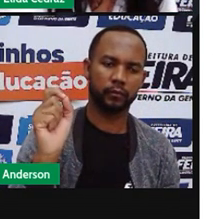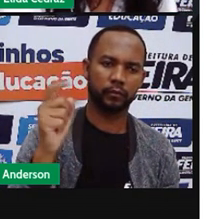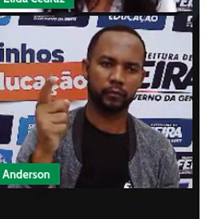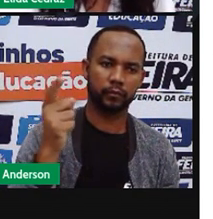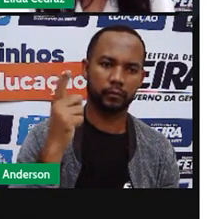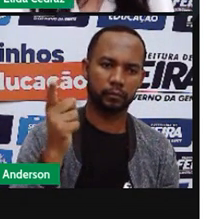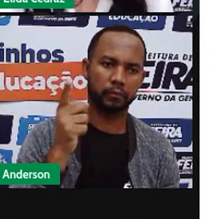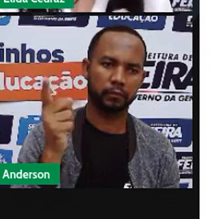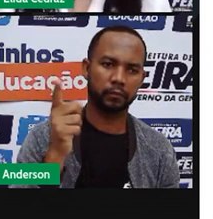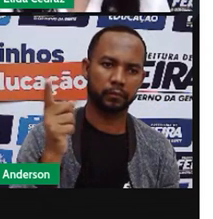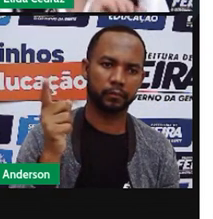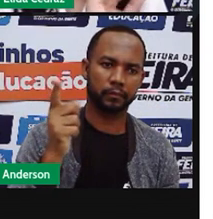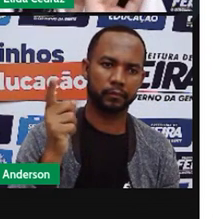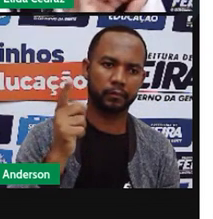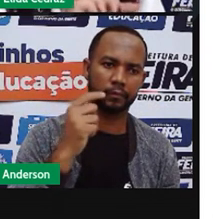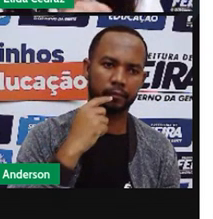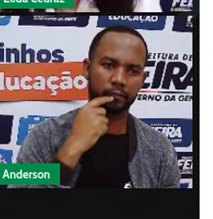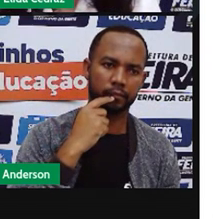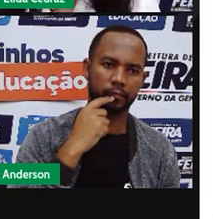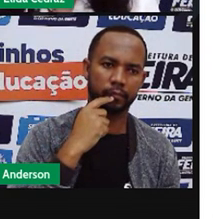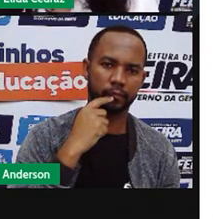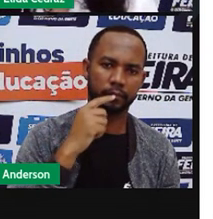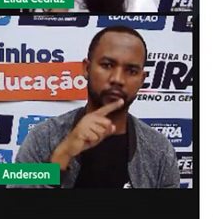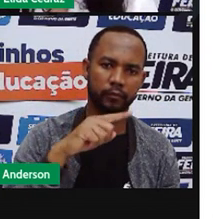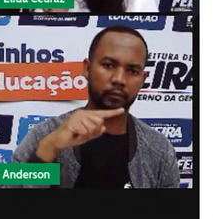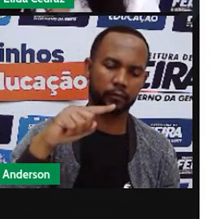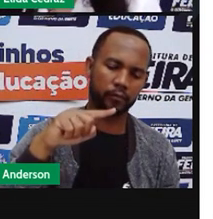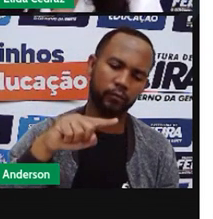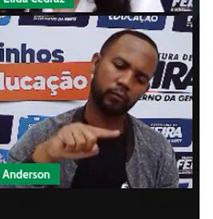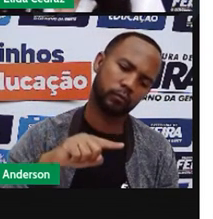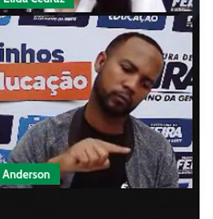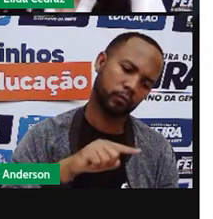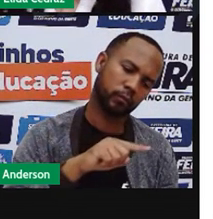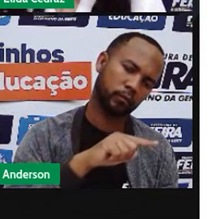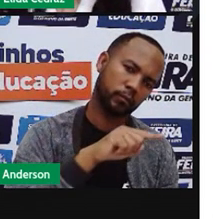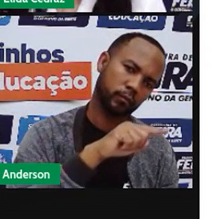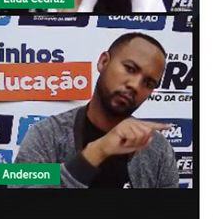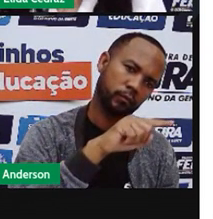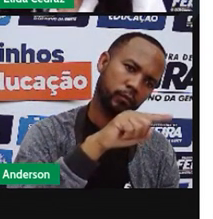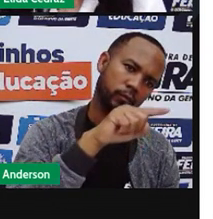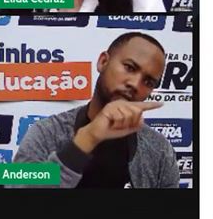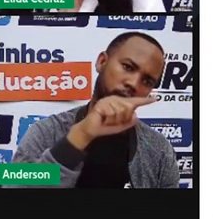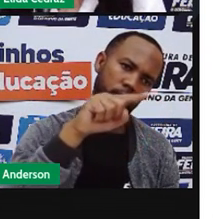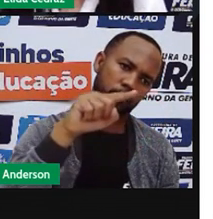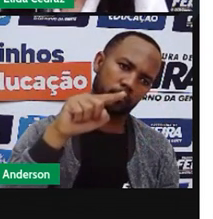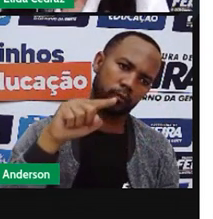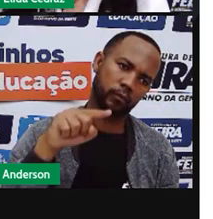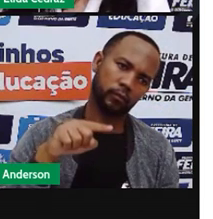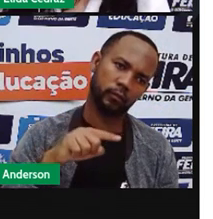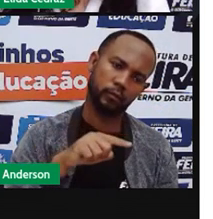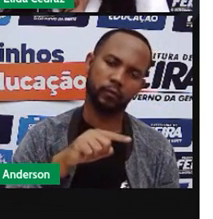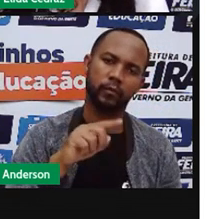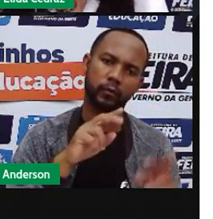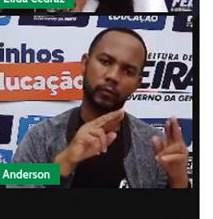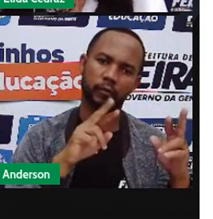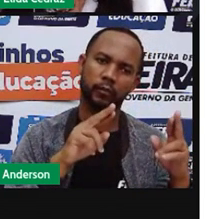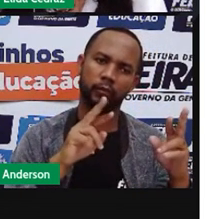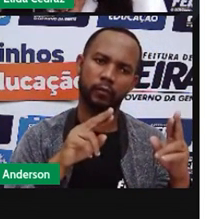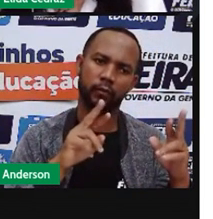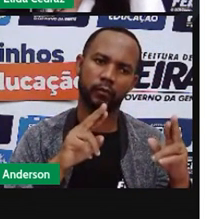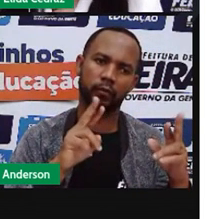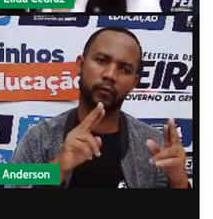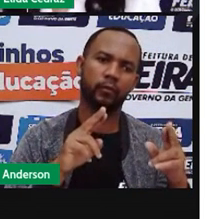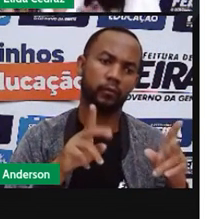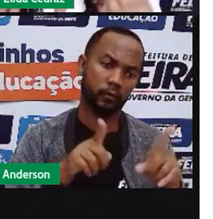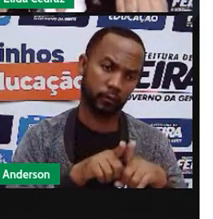coente. E a sombra vai acompanhando o movimento do sol. Mas, da mesma